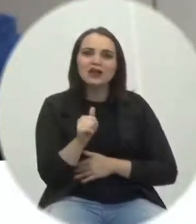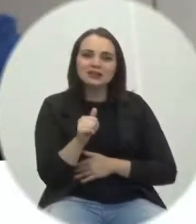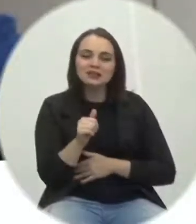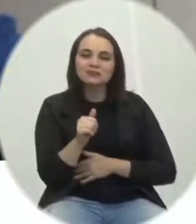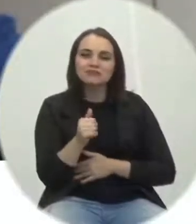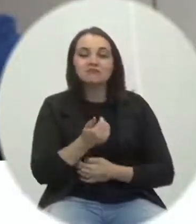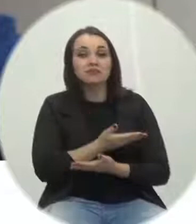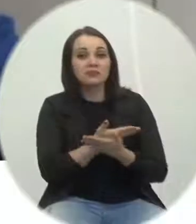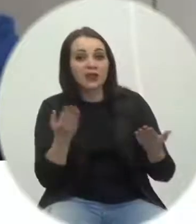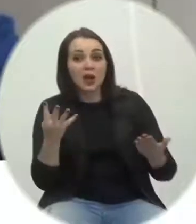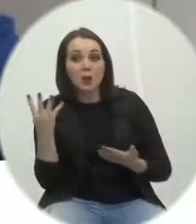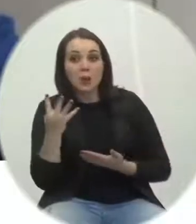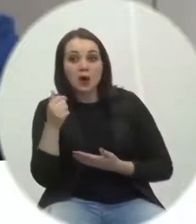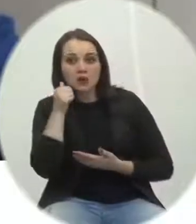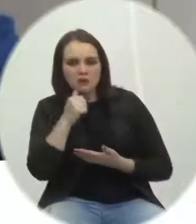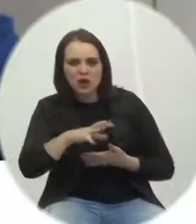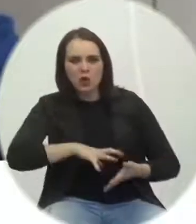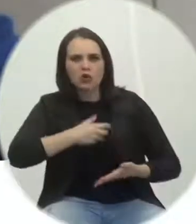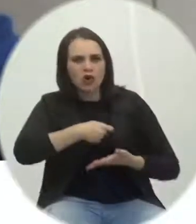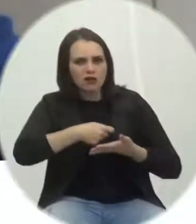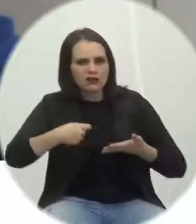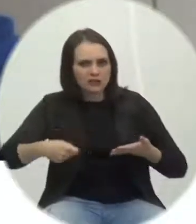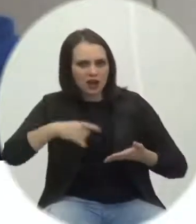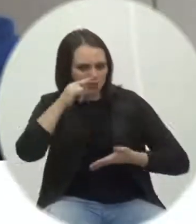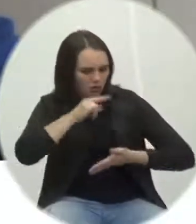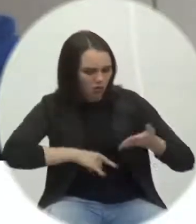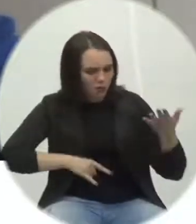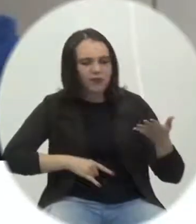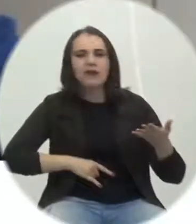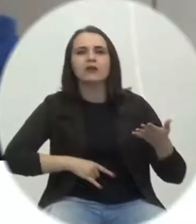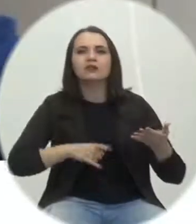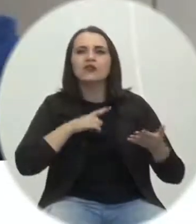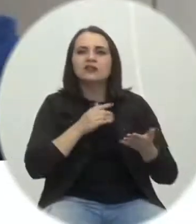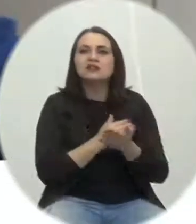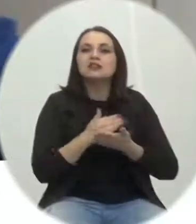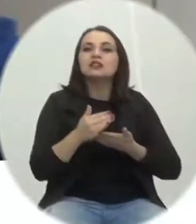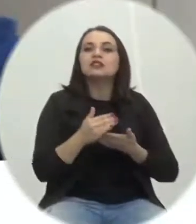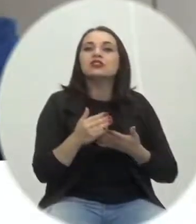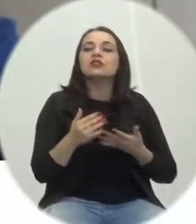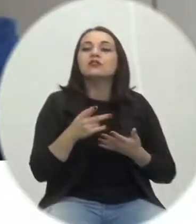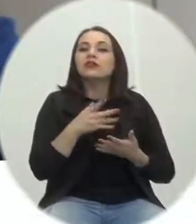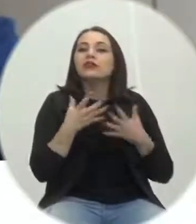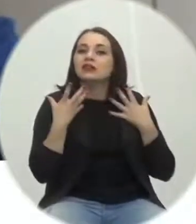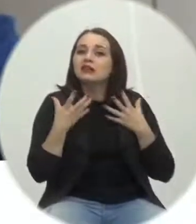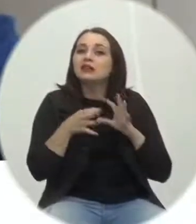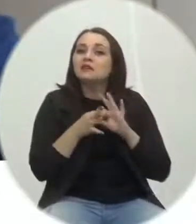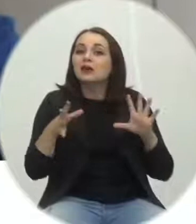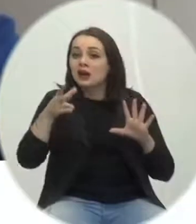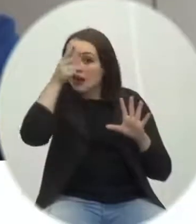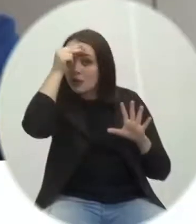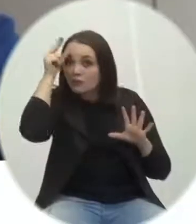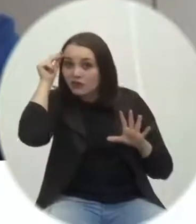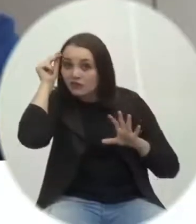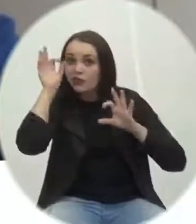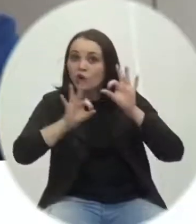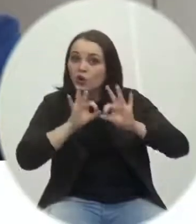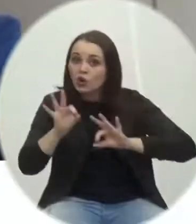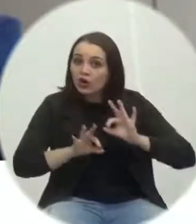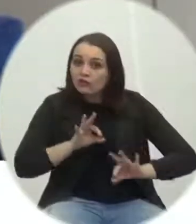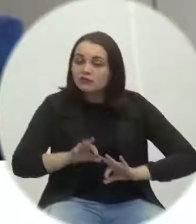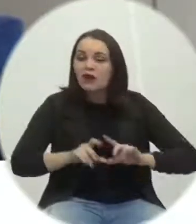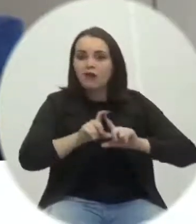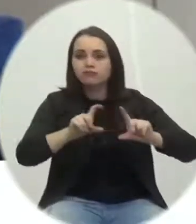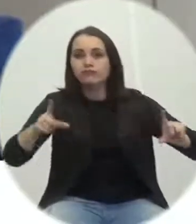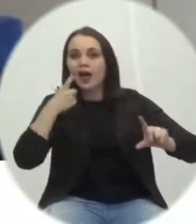essas 4 mulheres tomarem essa iniciativa e autorizar a prefeitura a passar com essa drenagem